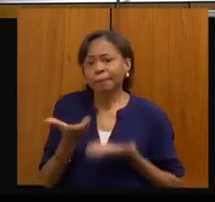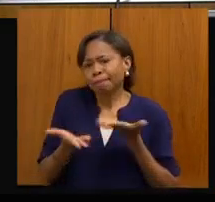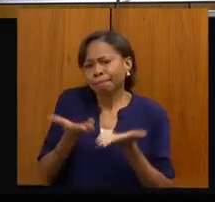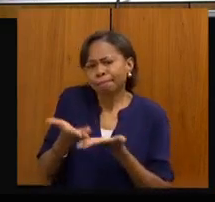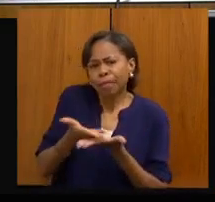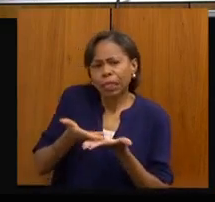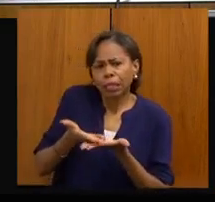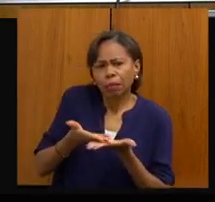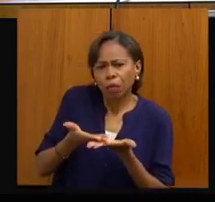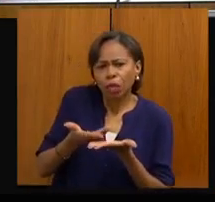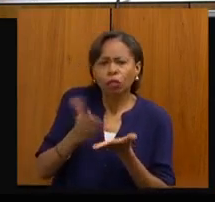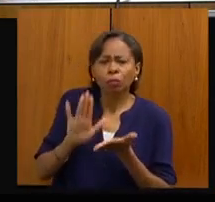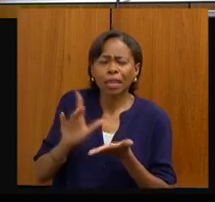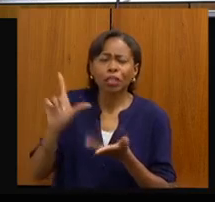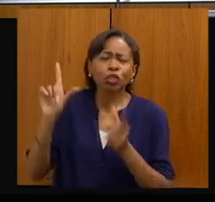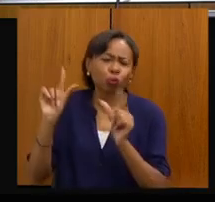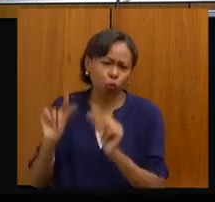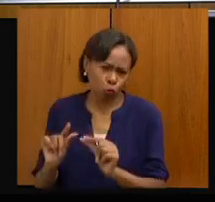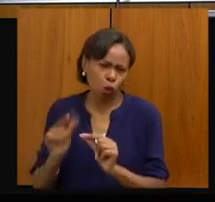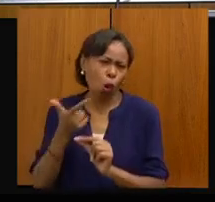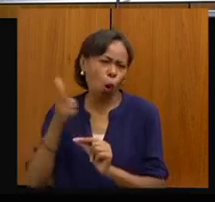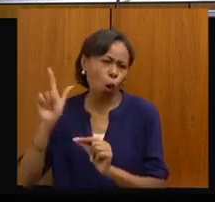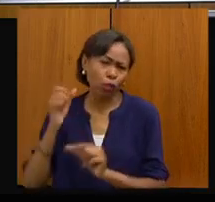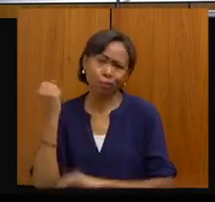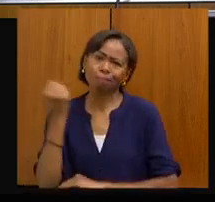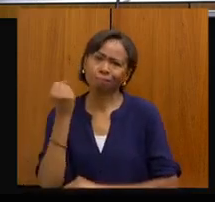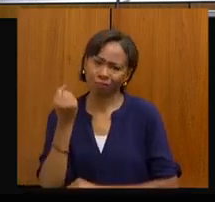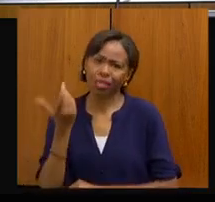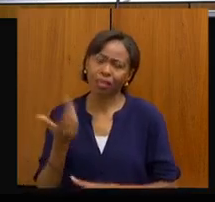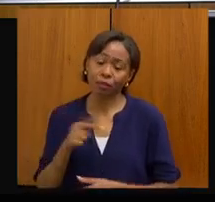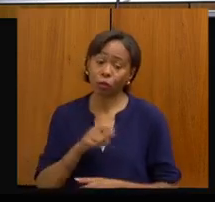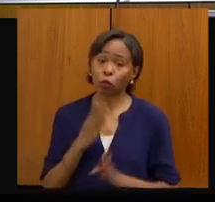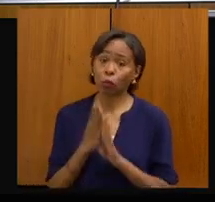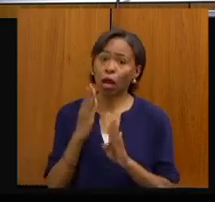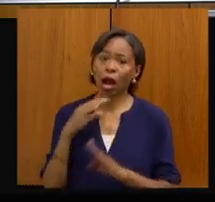adjuvantes, dando o diagnóstico mais precoce. Pode passar?